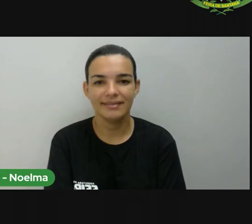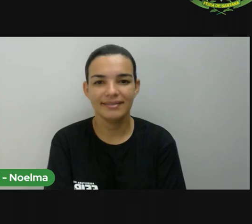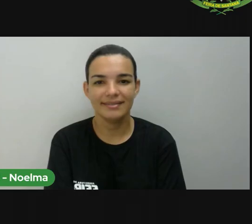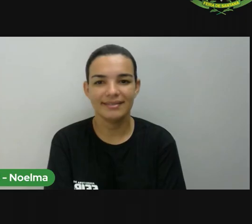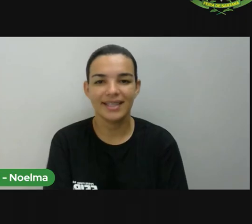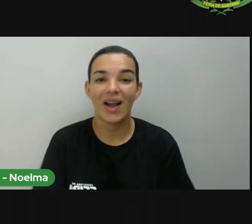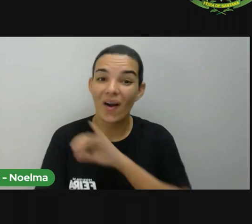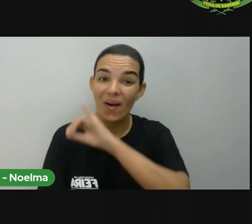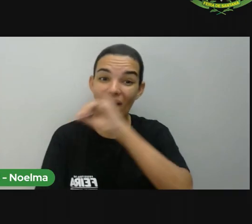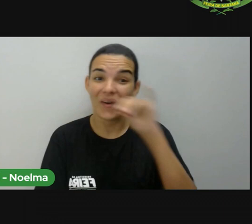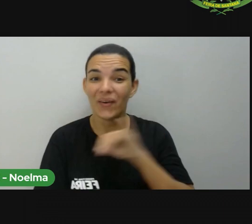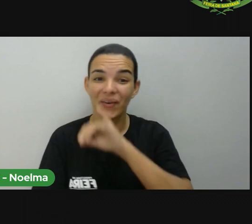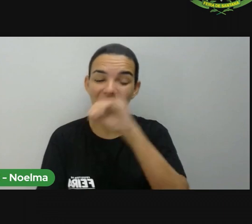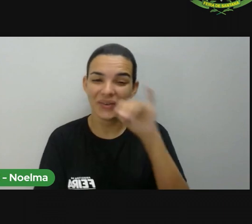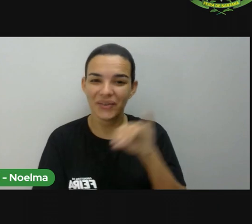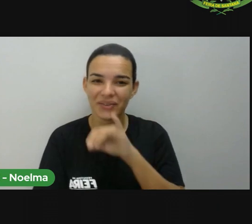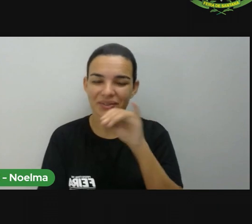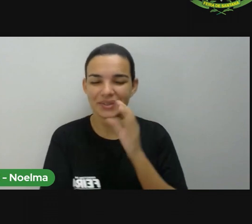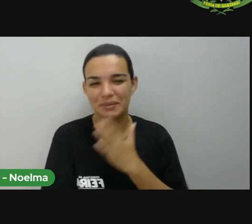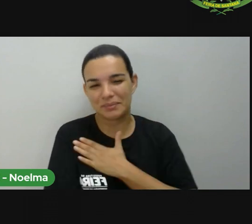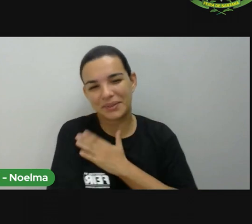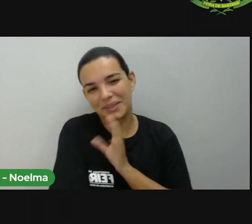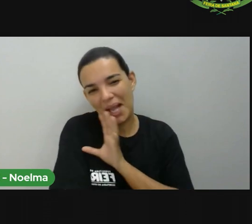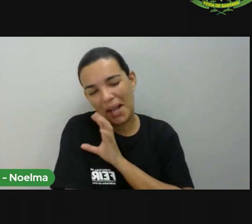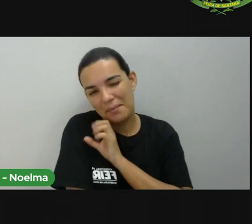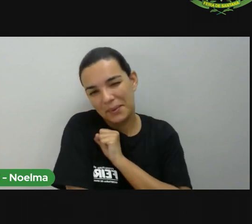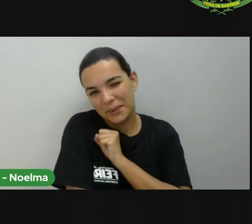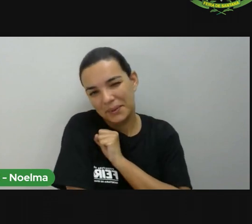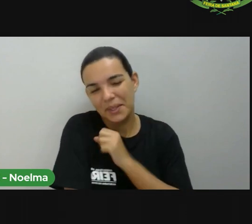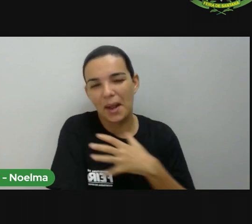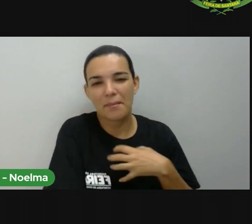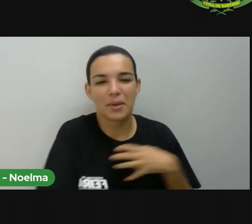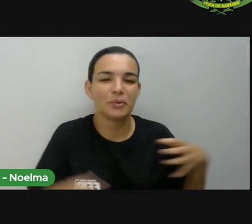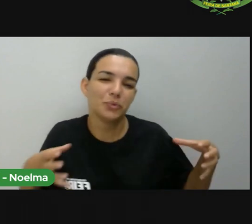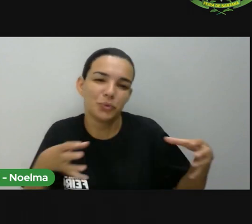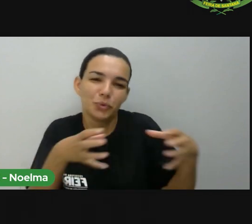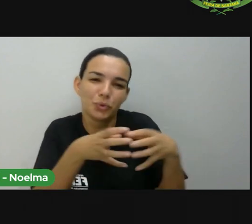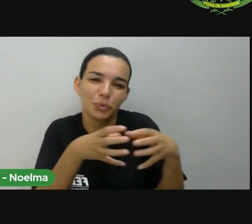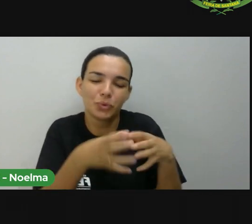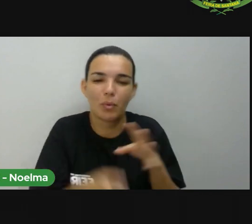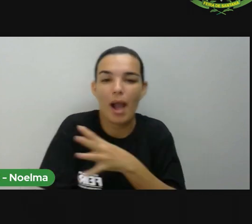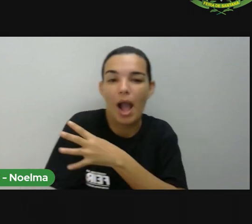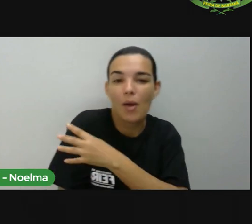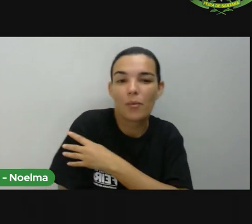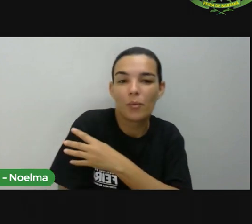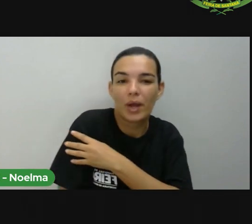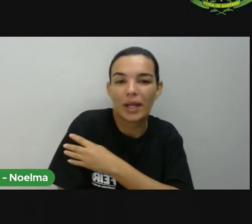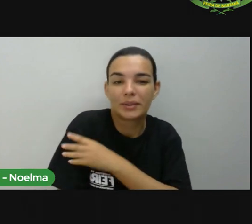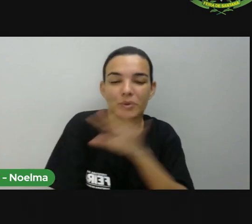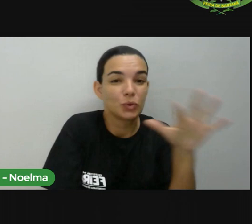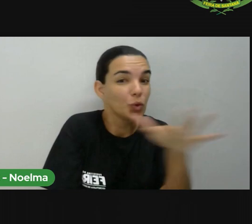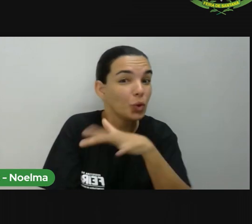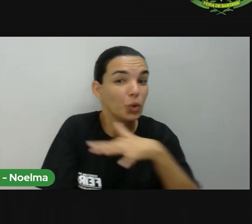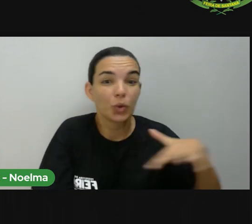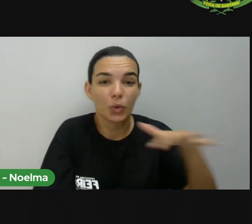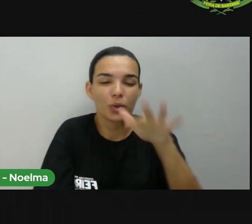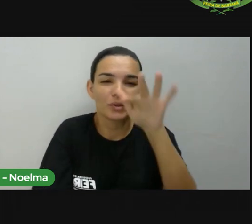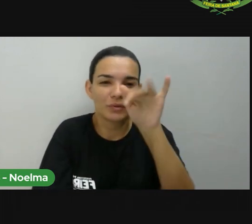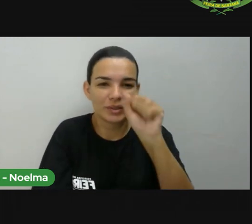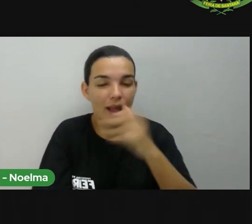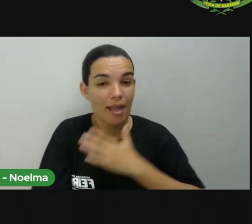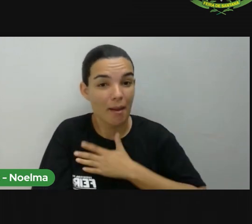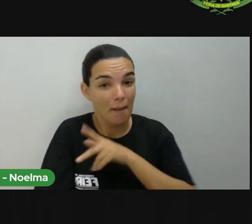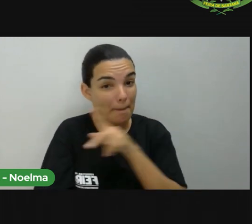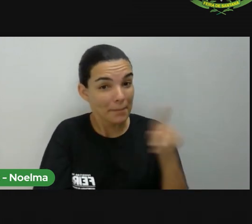Olá, amores, turminhas dos quartos anos de Feira de Santana. Eu sou a professora